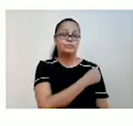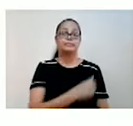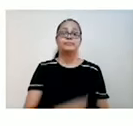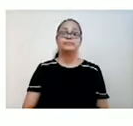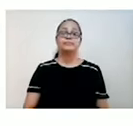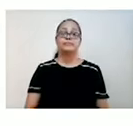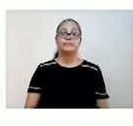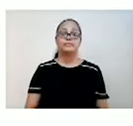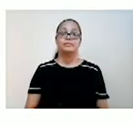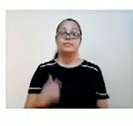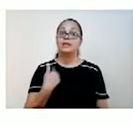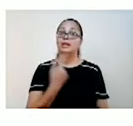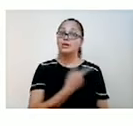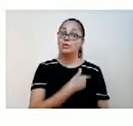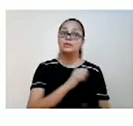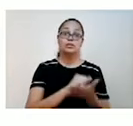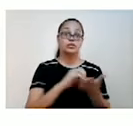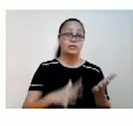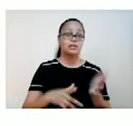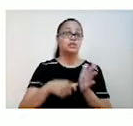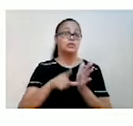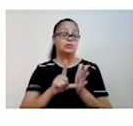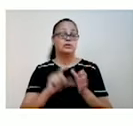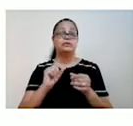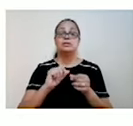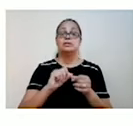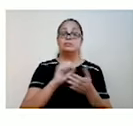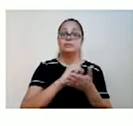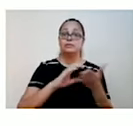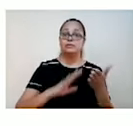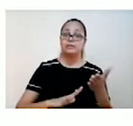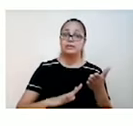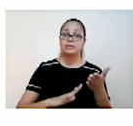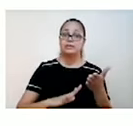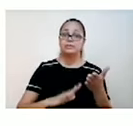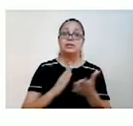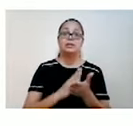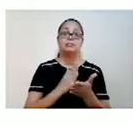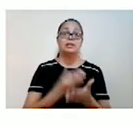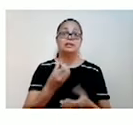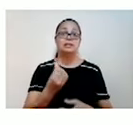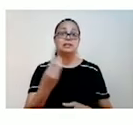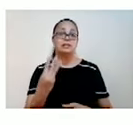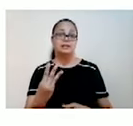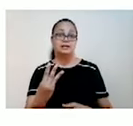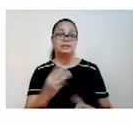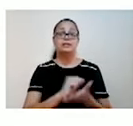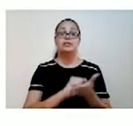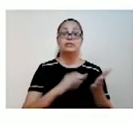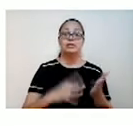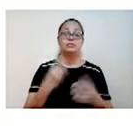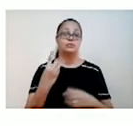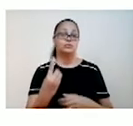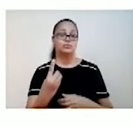bem na página 63, o exercício 1 da 63, em que tínhamos que colocar os connectors, que